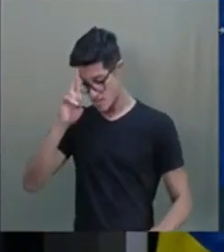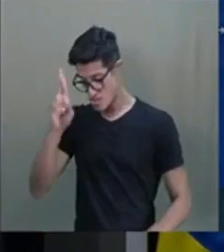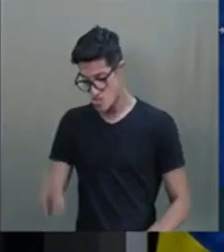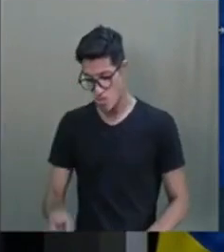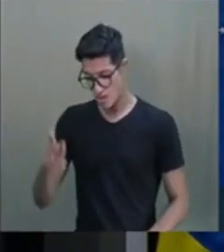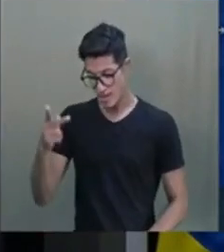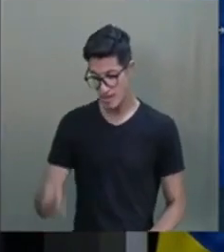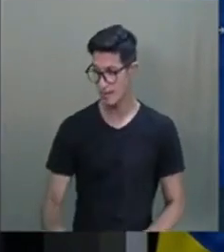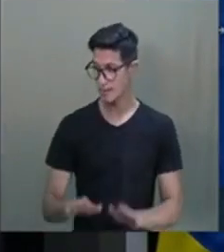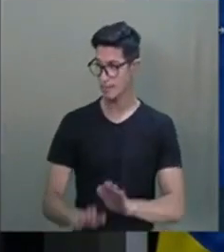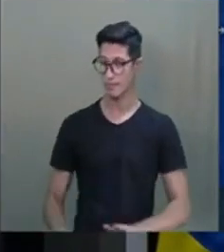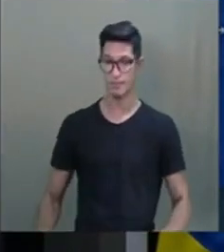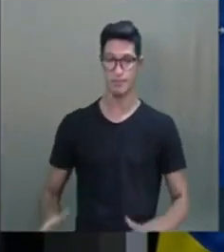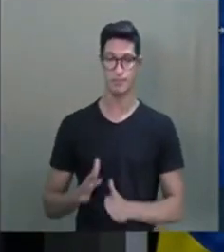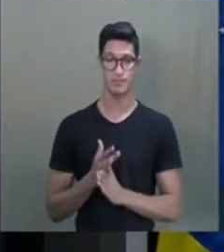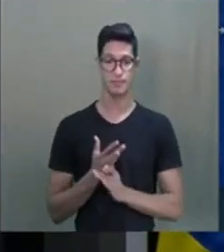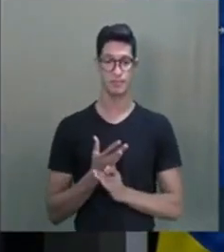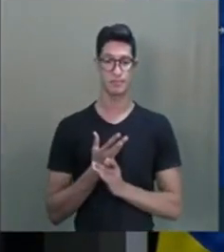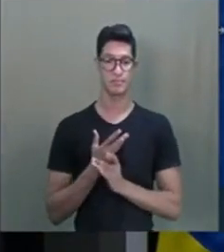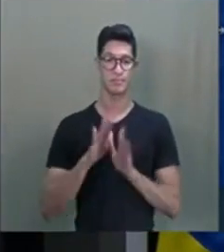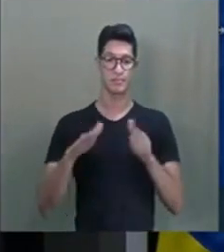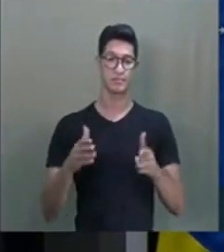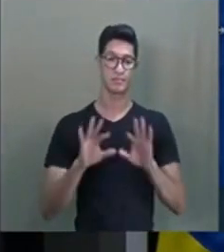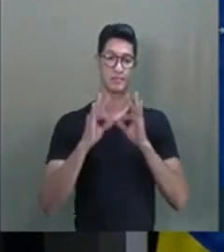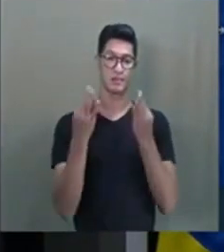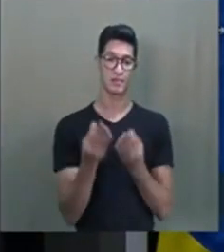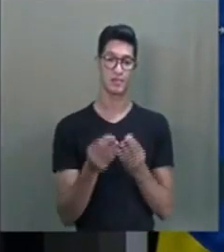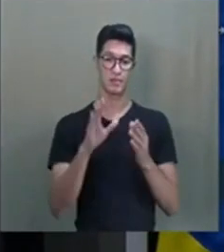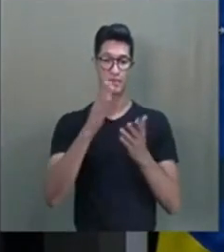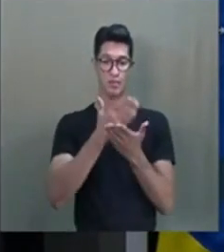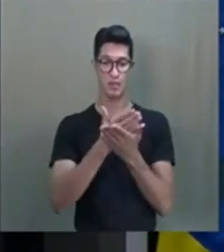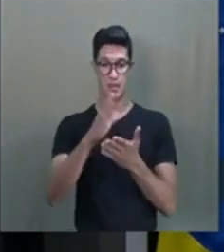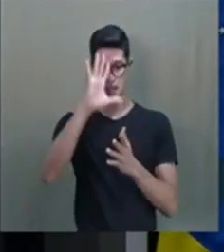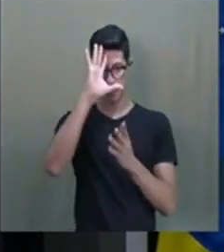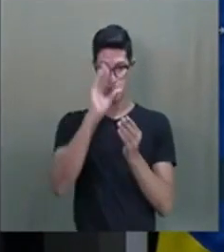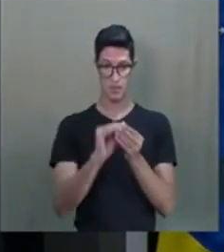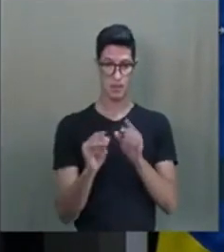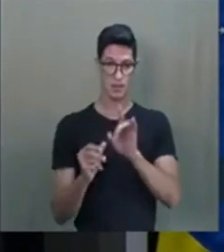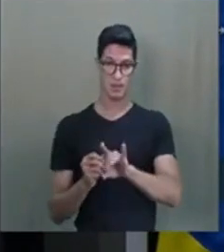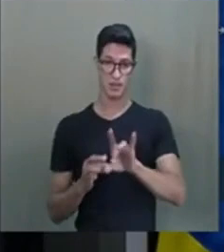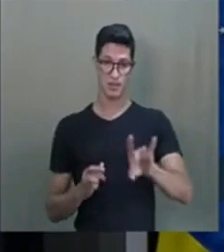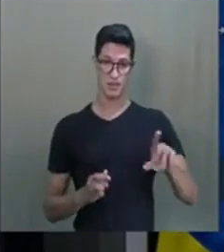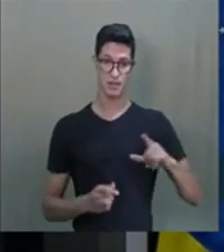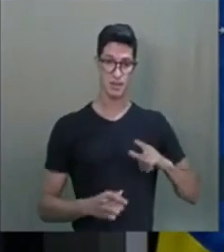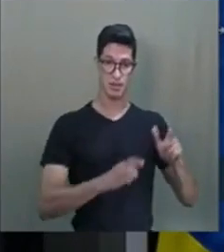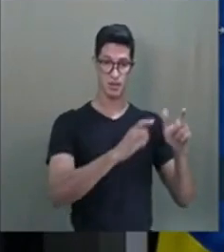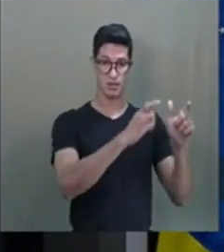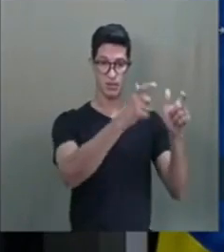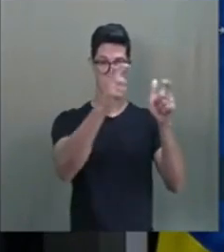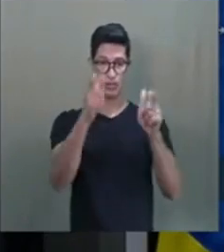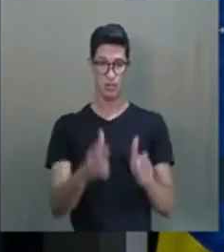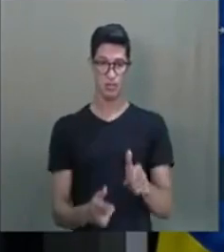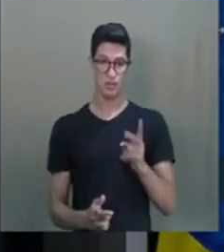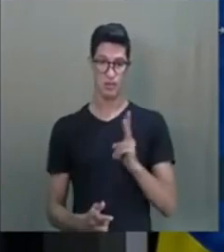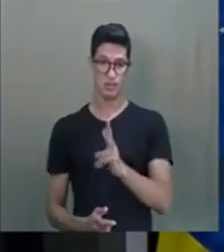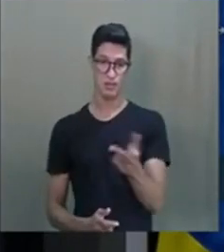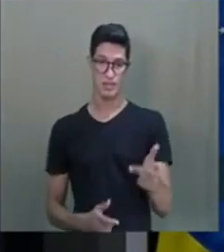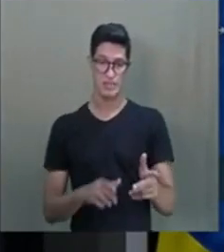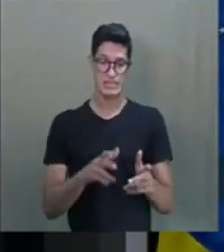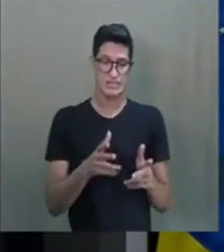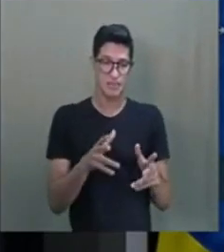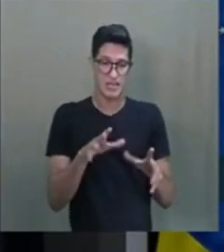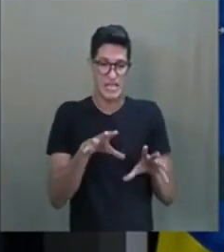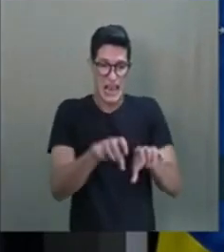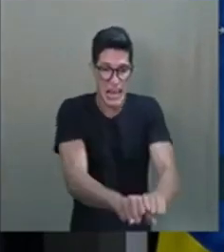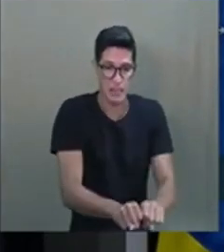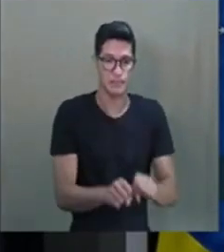daquela criança. Quando as famílias começarem a compreender que cada um tem um lugar sem prender ninguém,